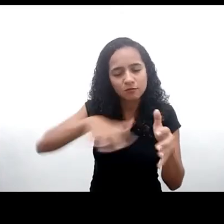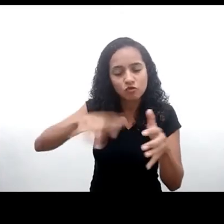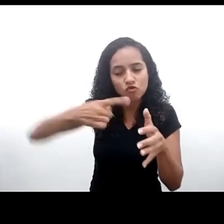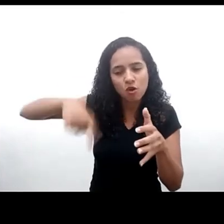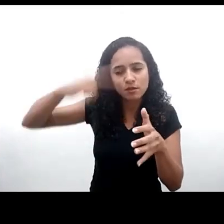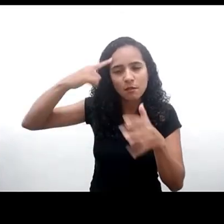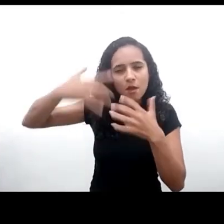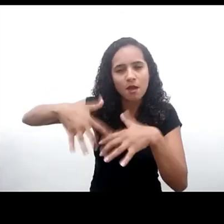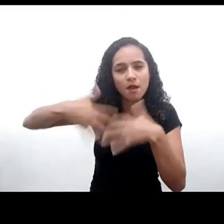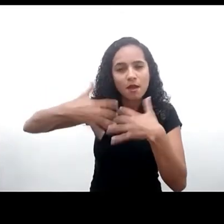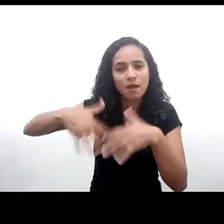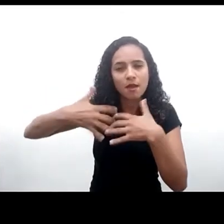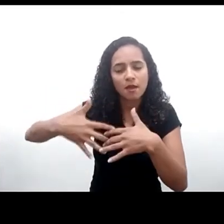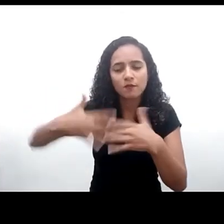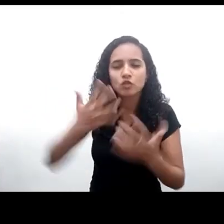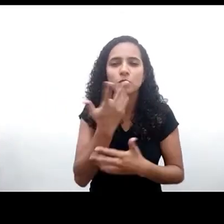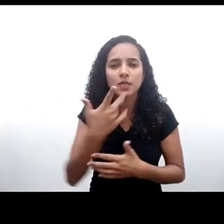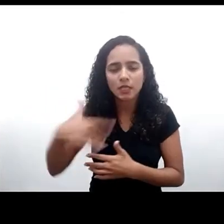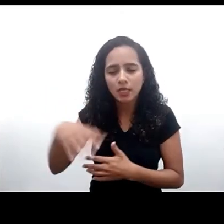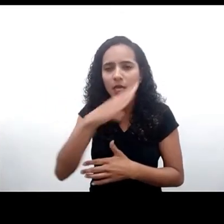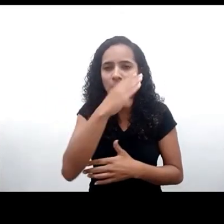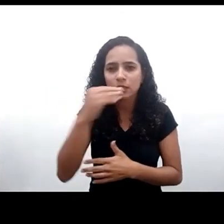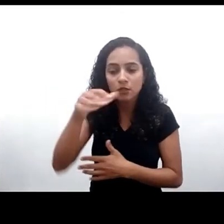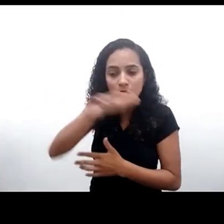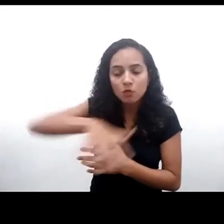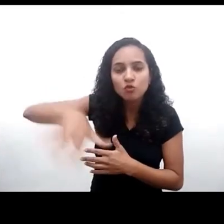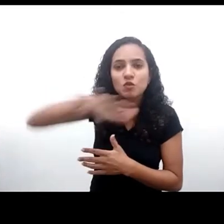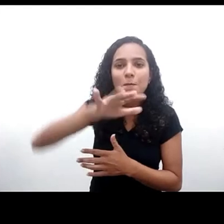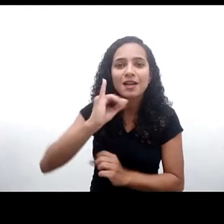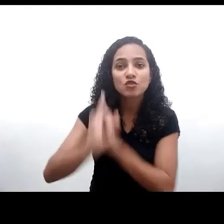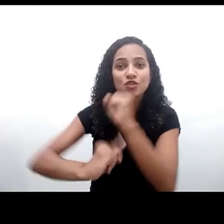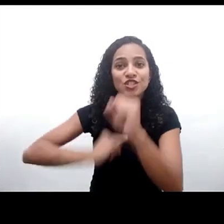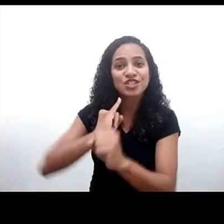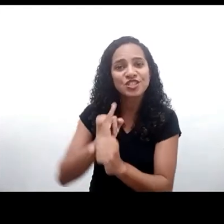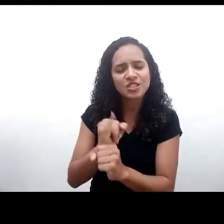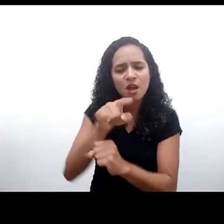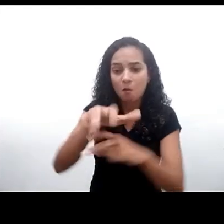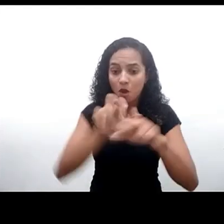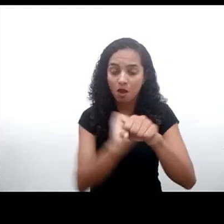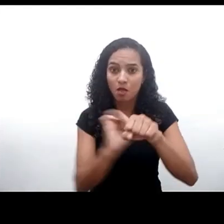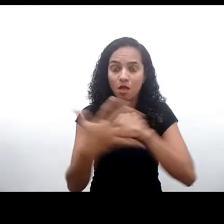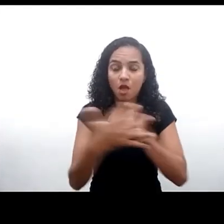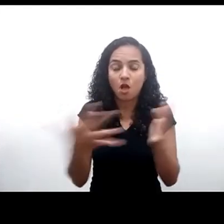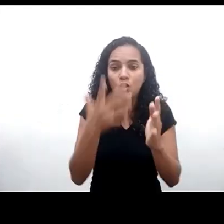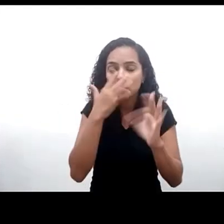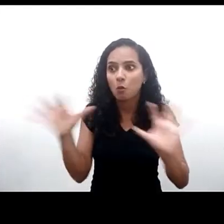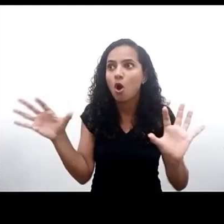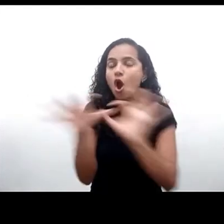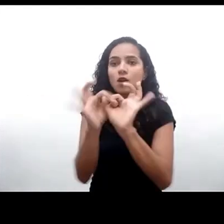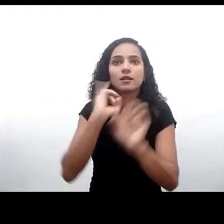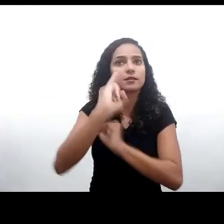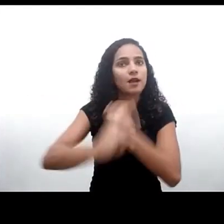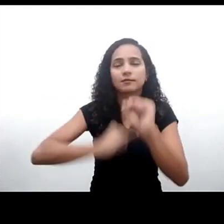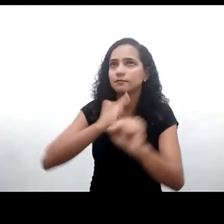as crianças e adolescentes no espaço digital porque com a pandemia estamos mais conectados nesse espaço pensamos em três